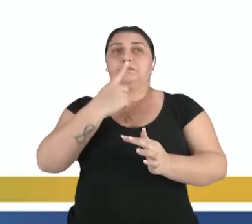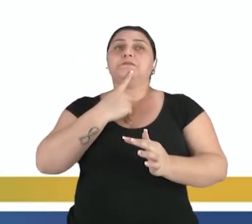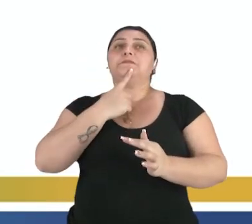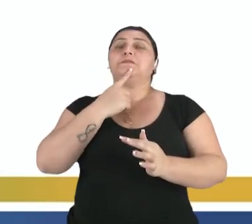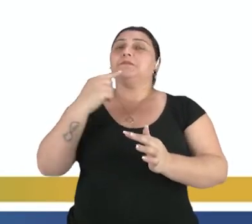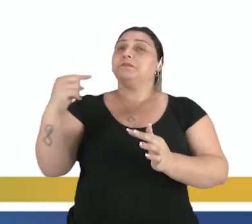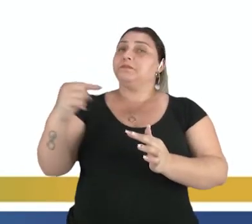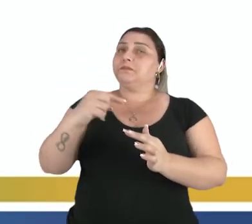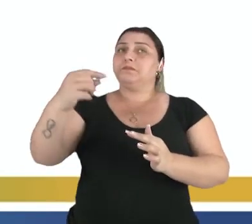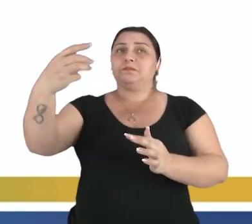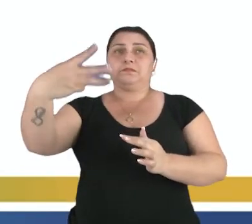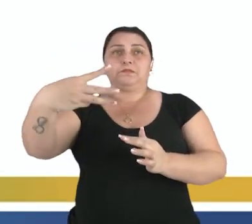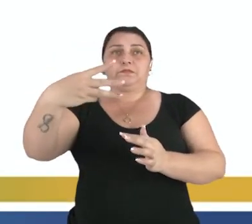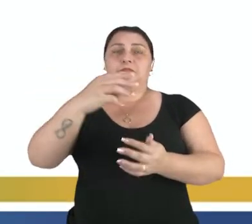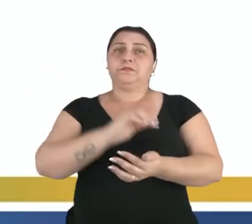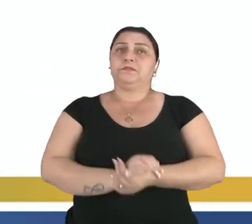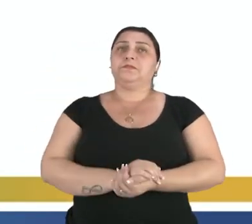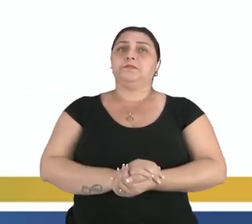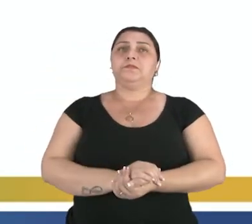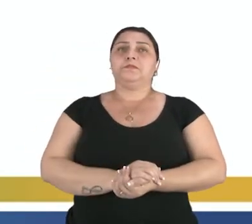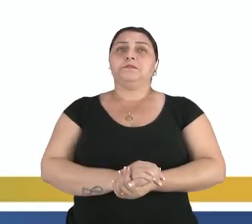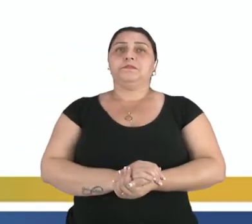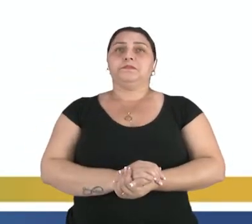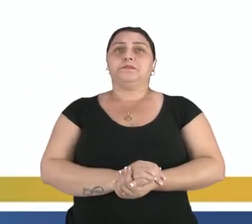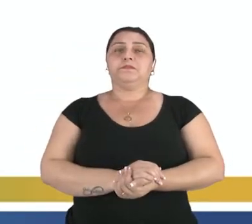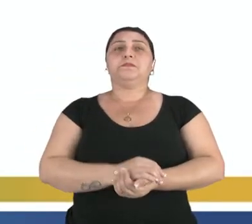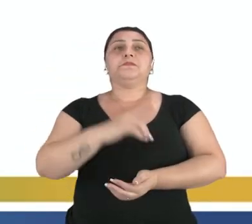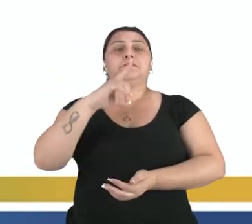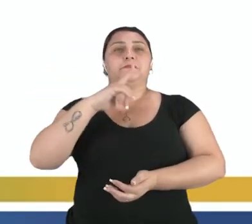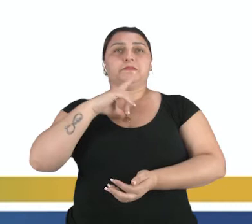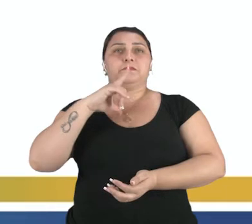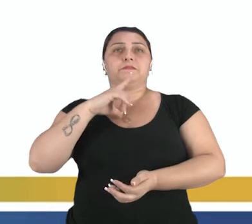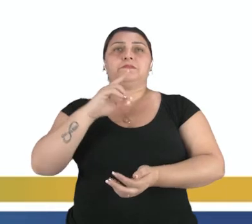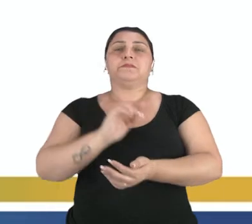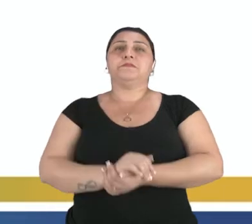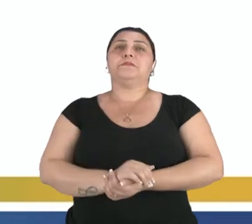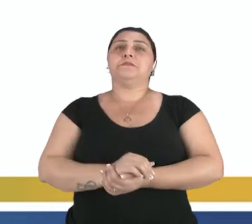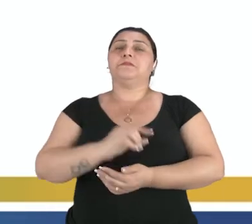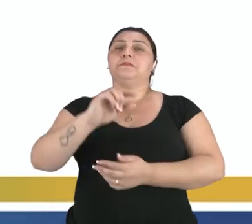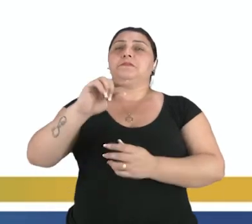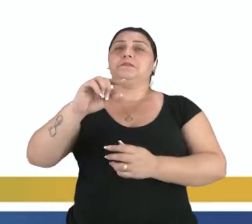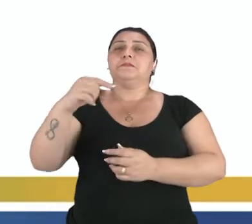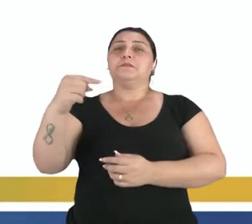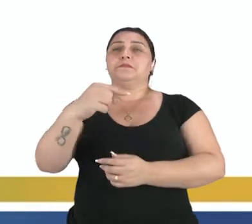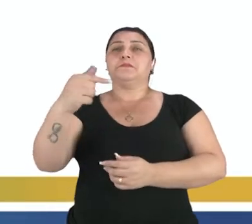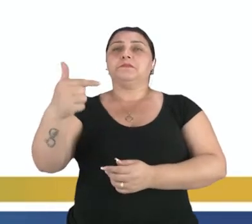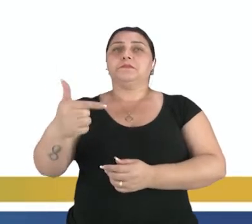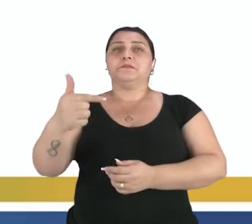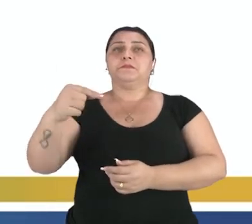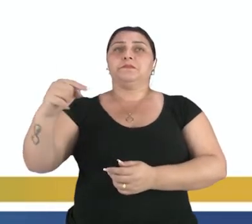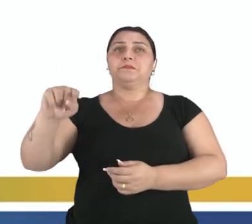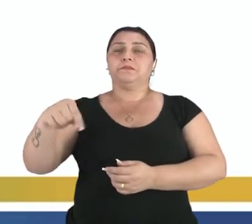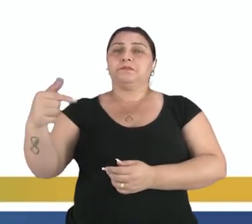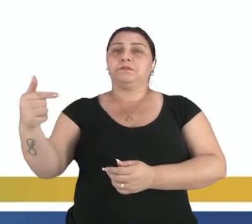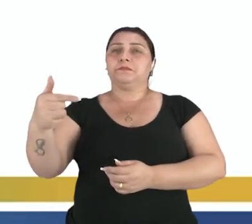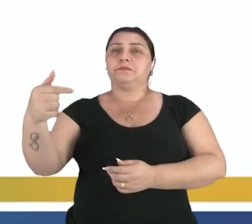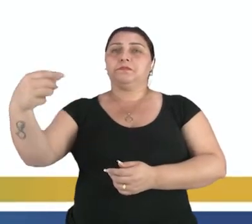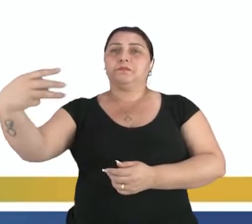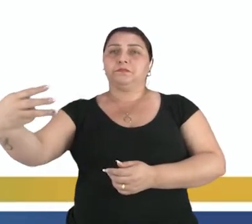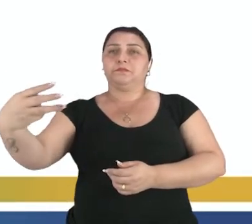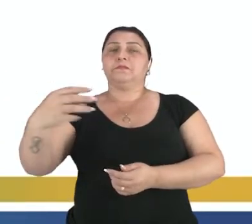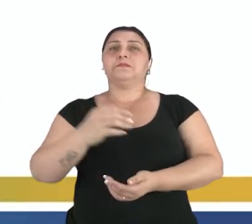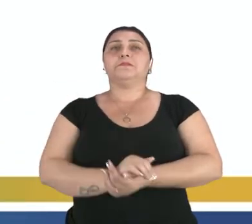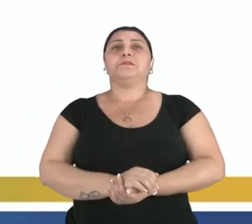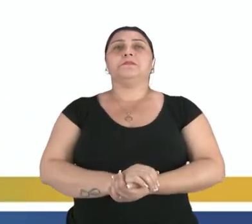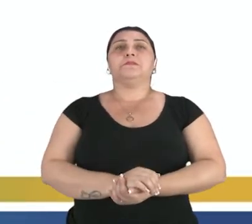o menos 3, que, por sua vez, nós teremos aí o par ordenado, menos 2 e menos 3.